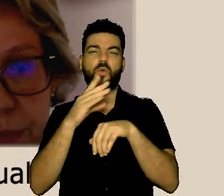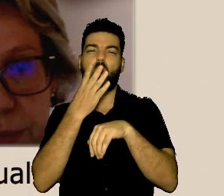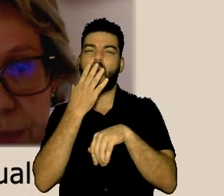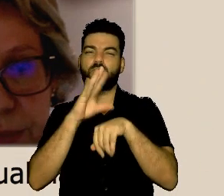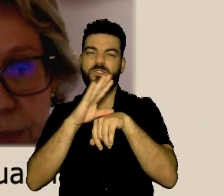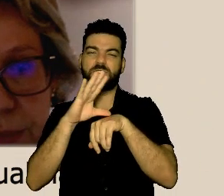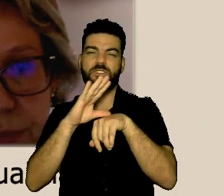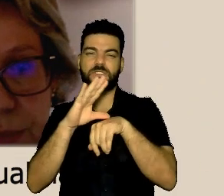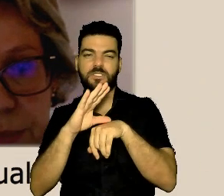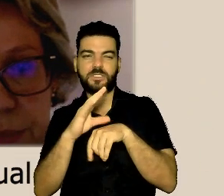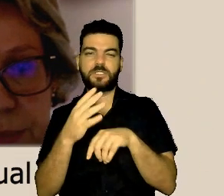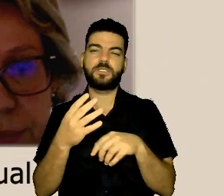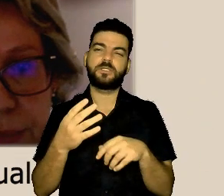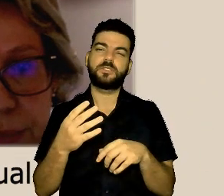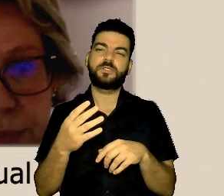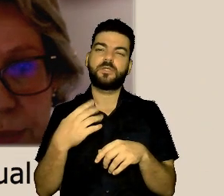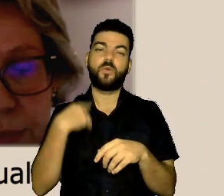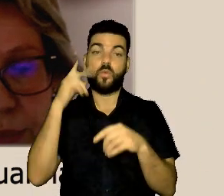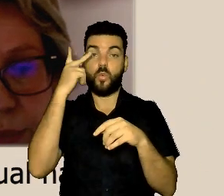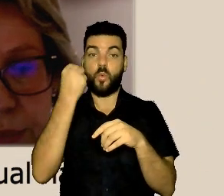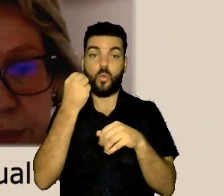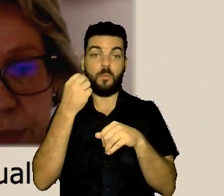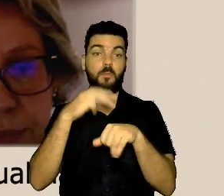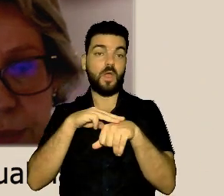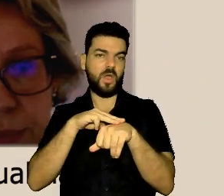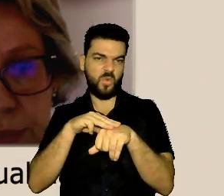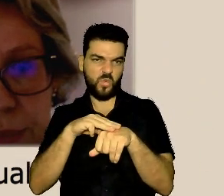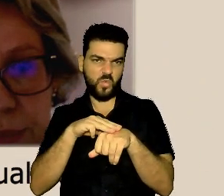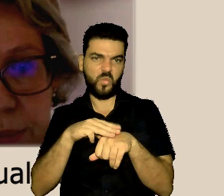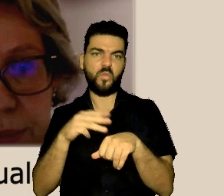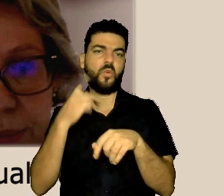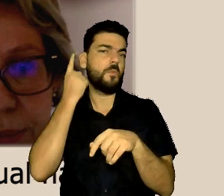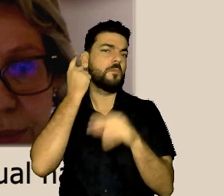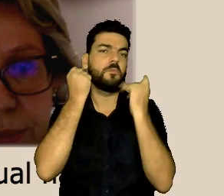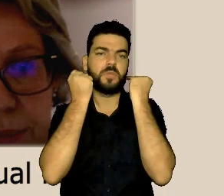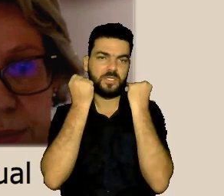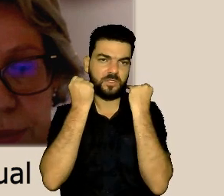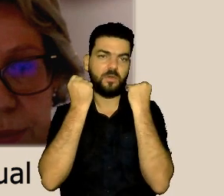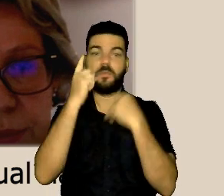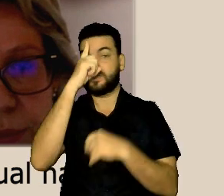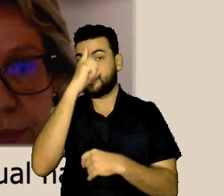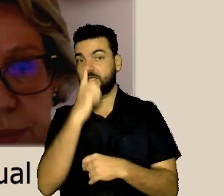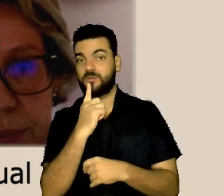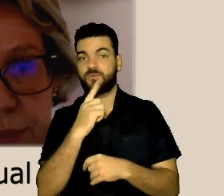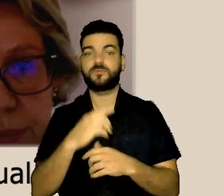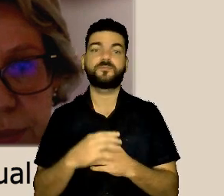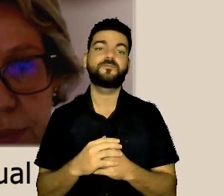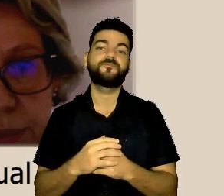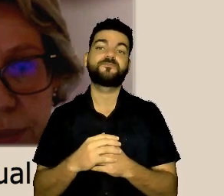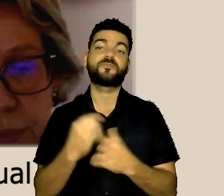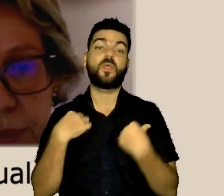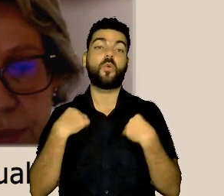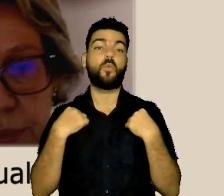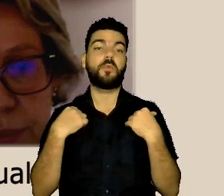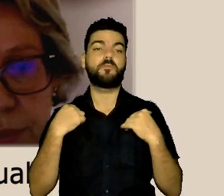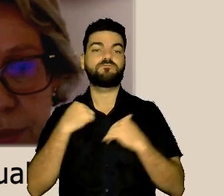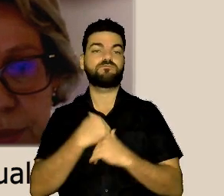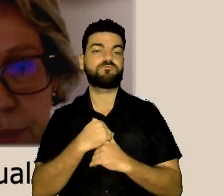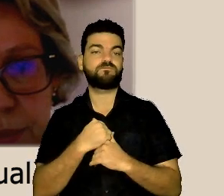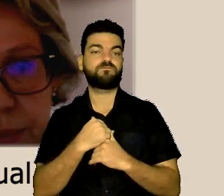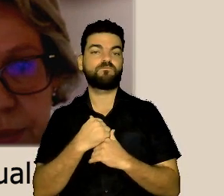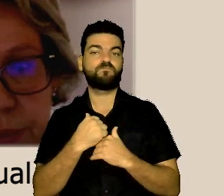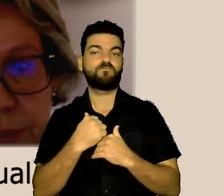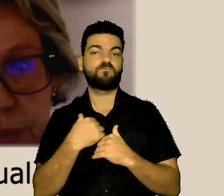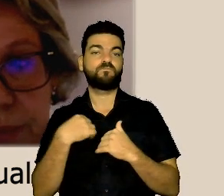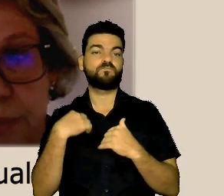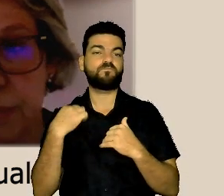brincos dourados de argola, estou trajando uma blusa estampada em tons bege